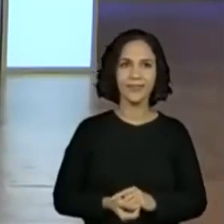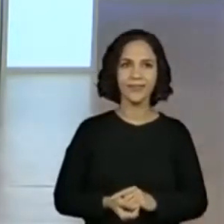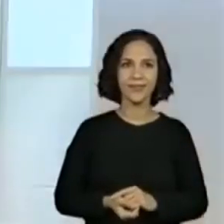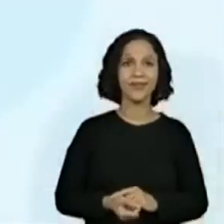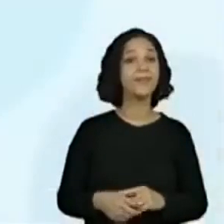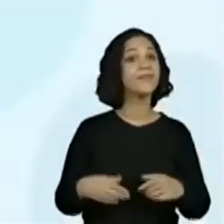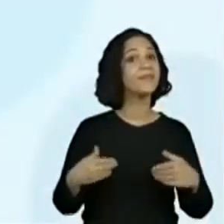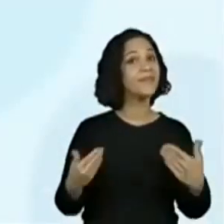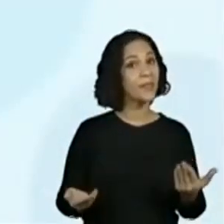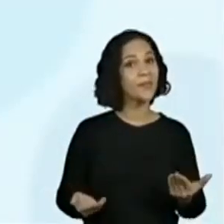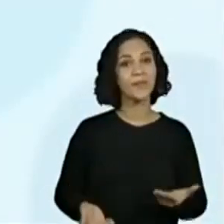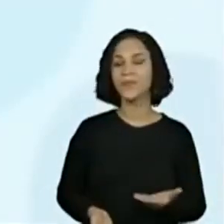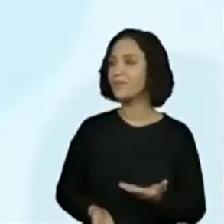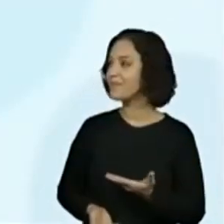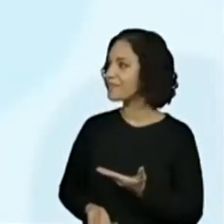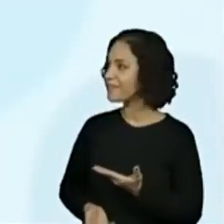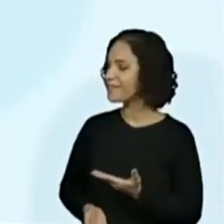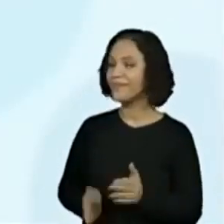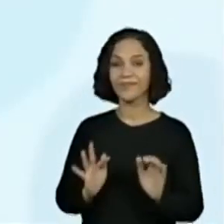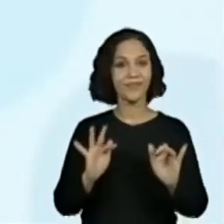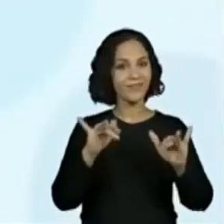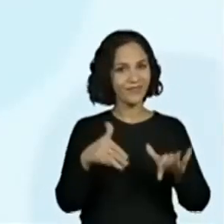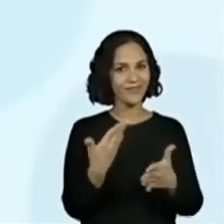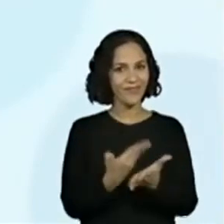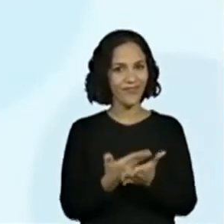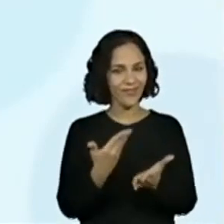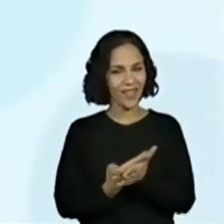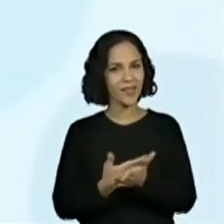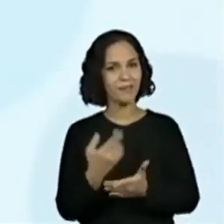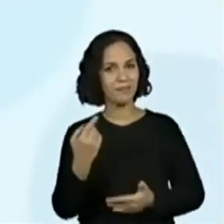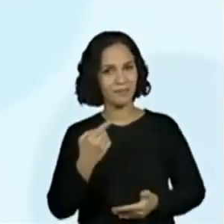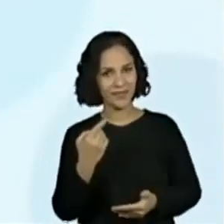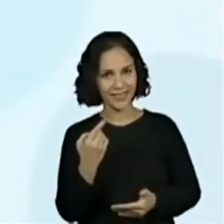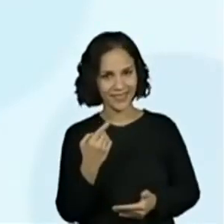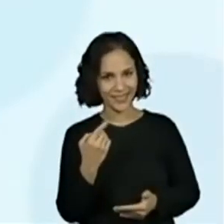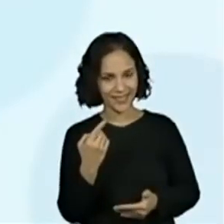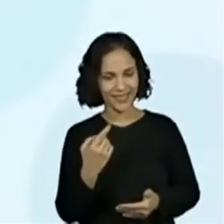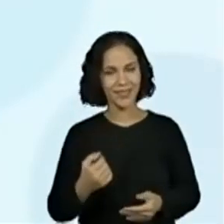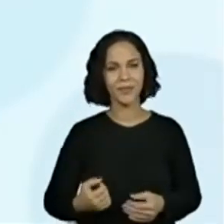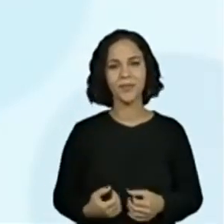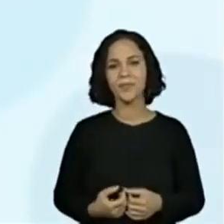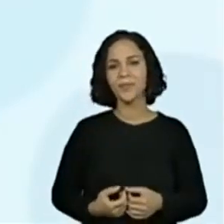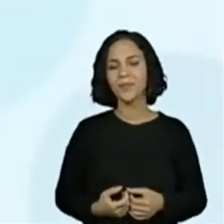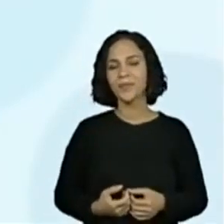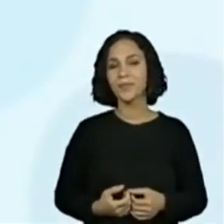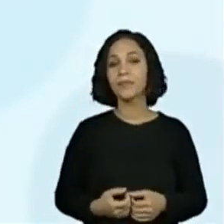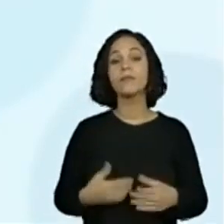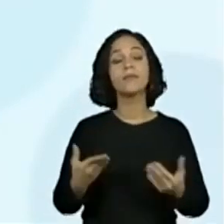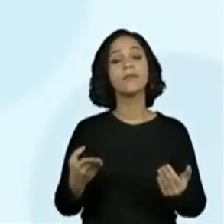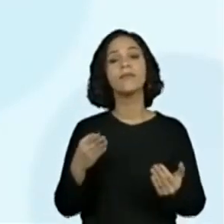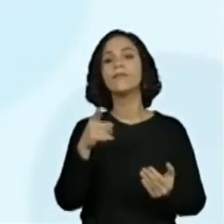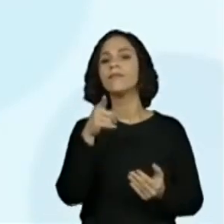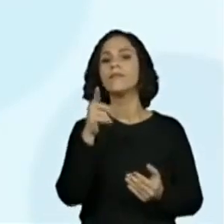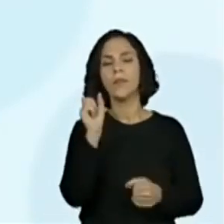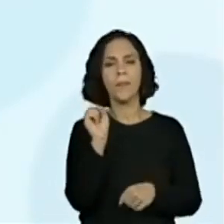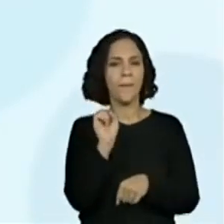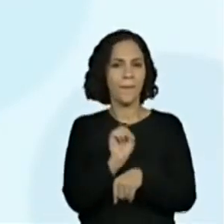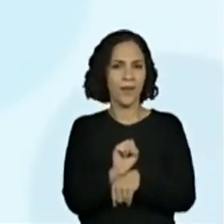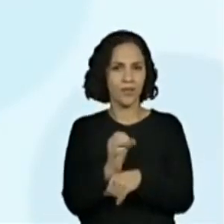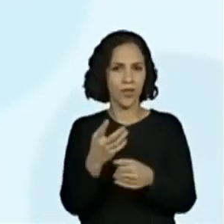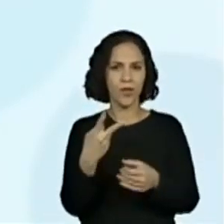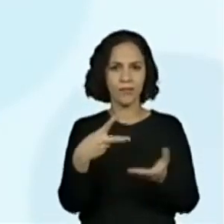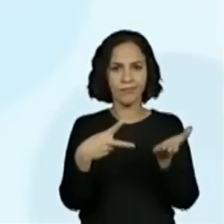E aqui, finalizando, chegamos ao final da nossa primeira aula. Uma pequena pausa,